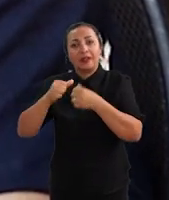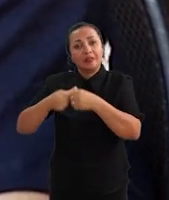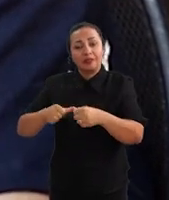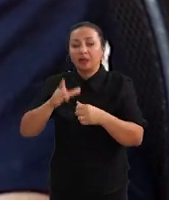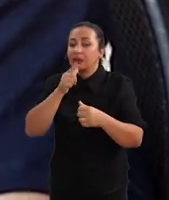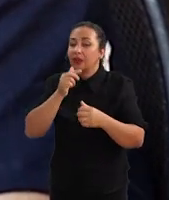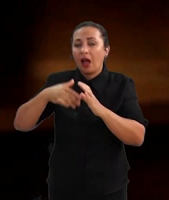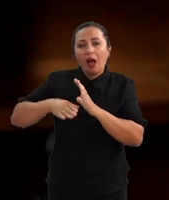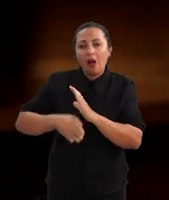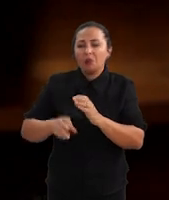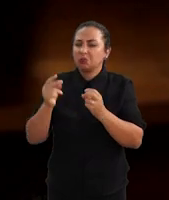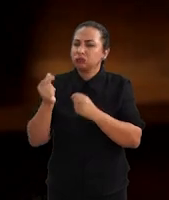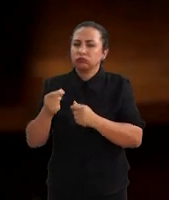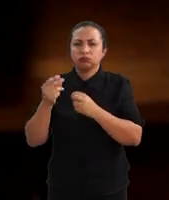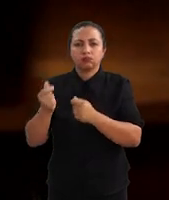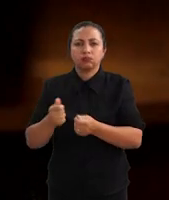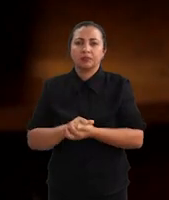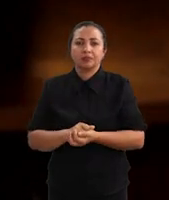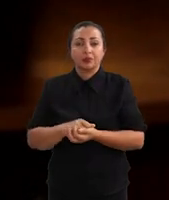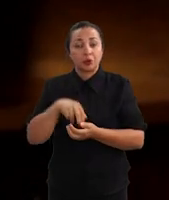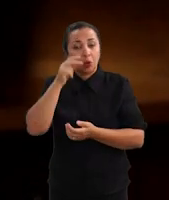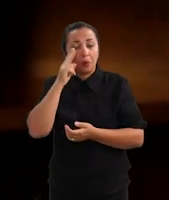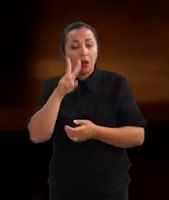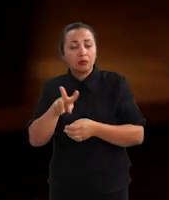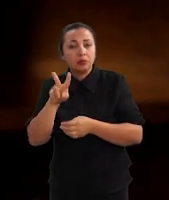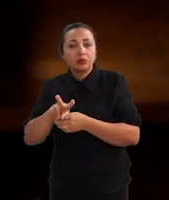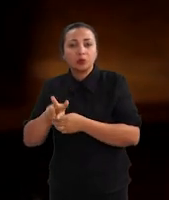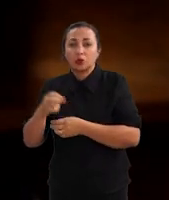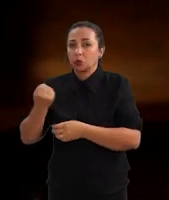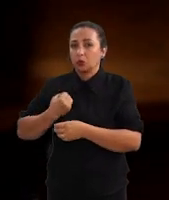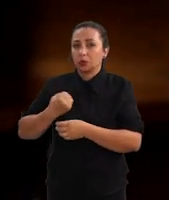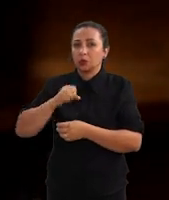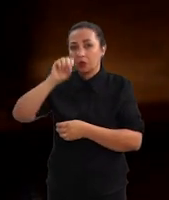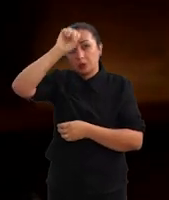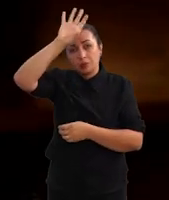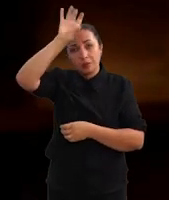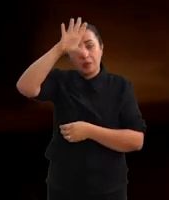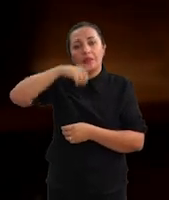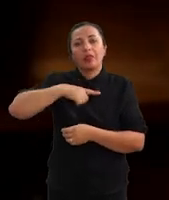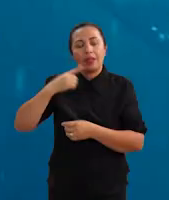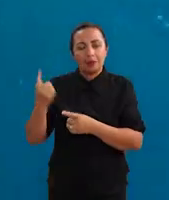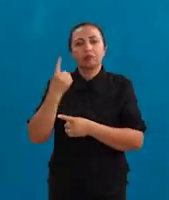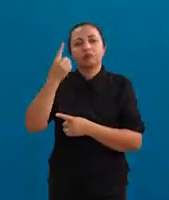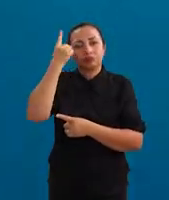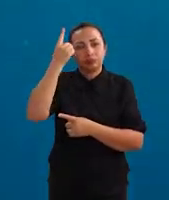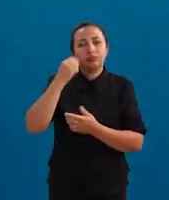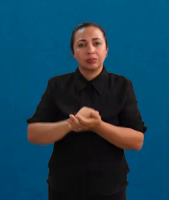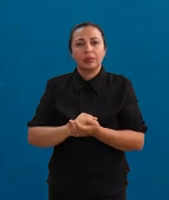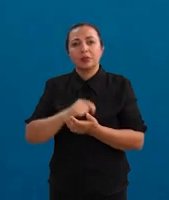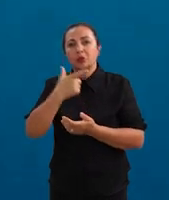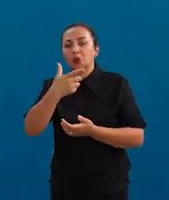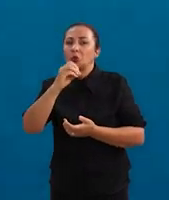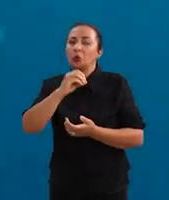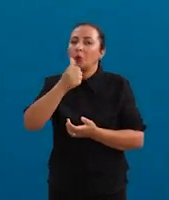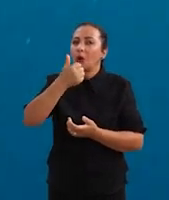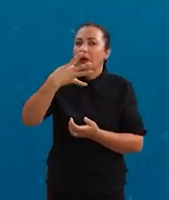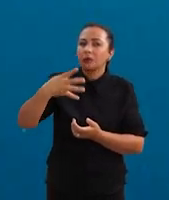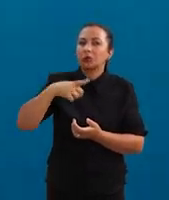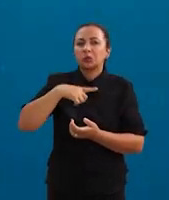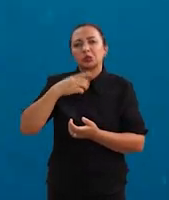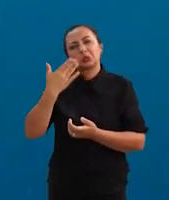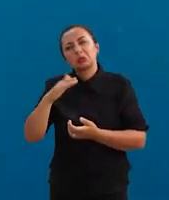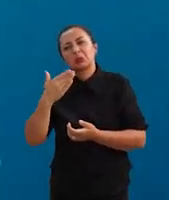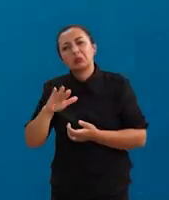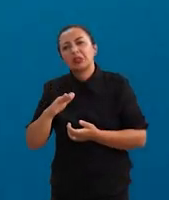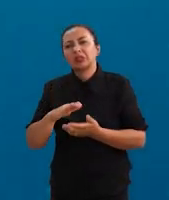no mar por muito tempo. A gente tem observado que o número de baleias tem aumentado bastante. Desde 2014, a tinha uma